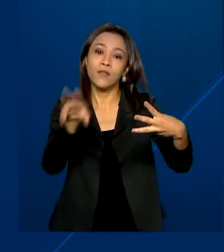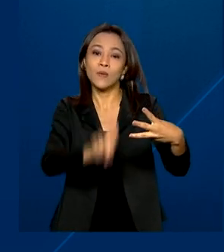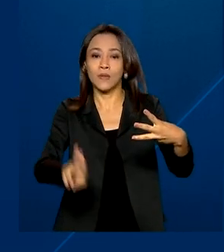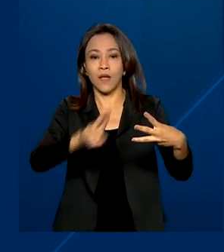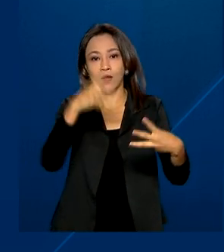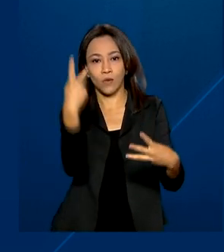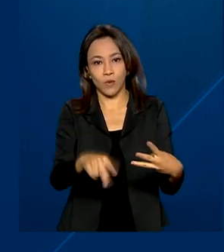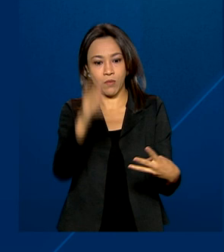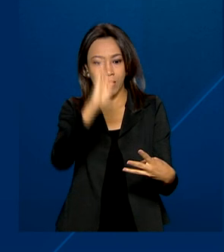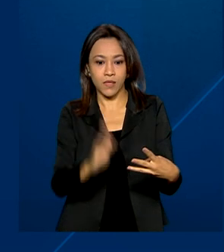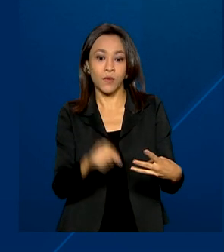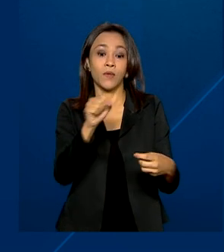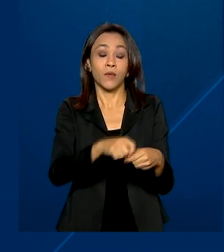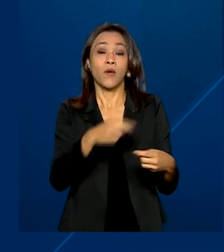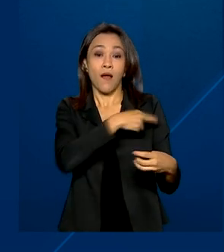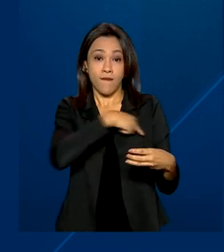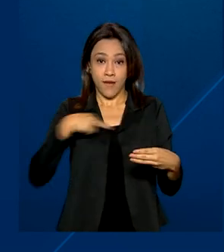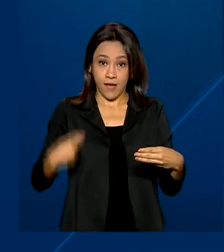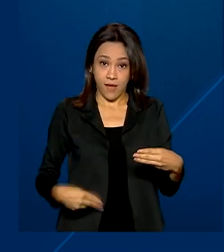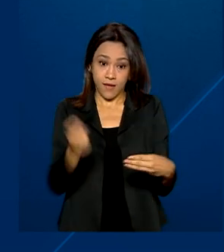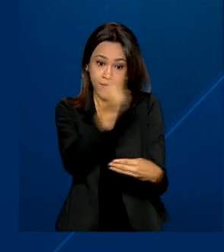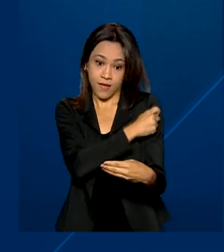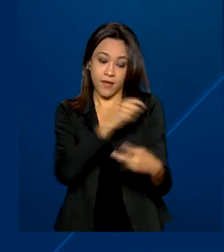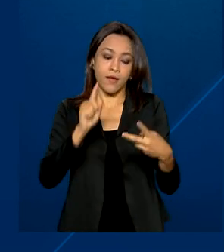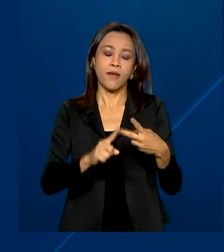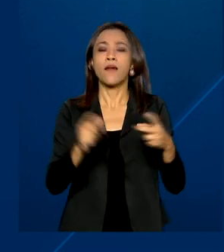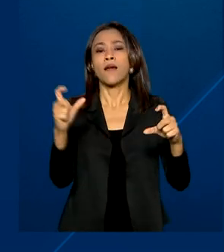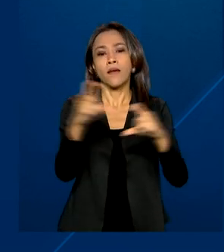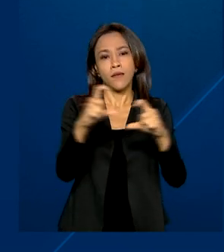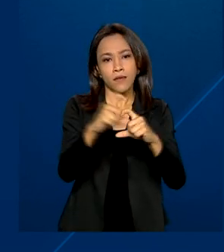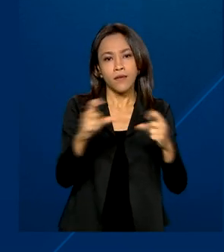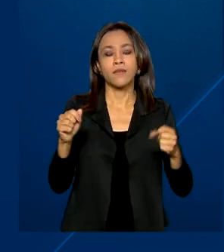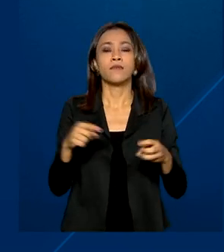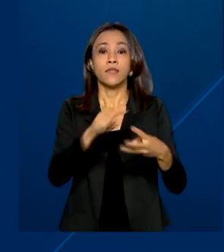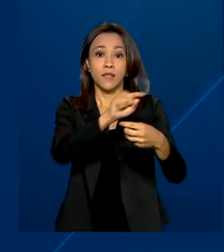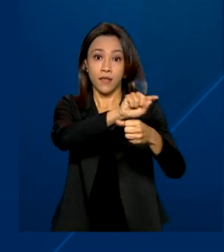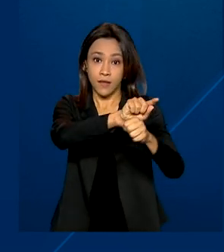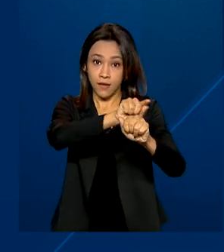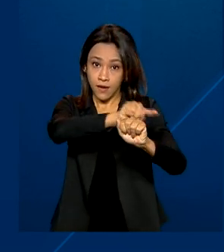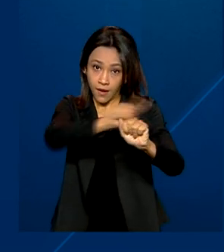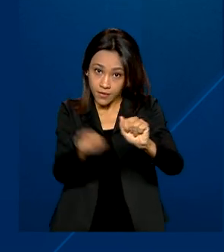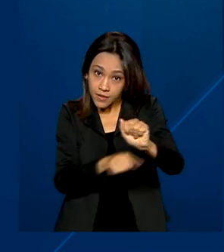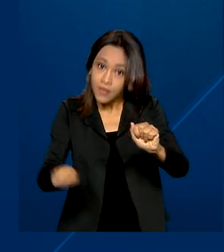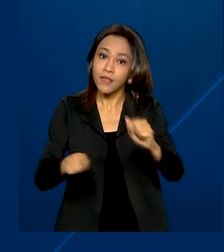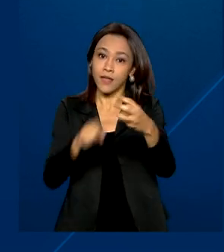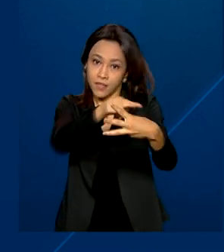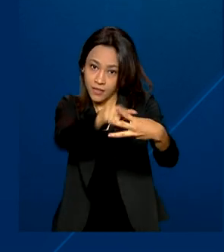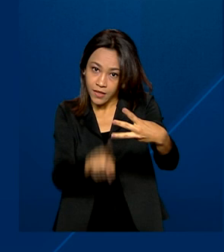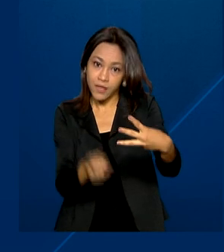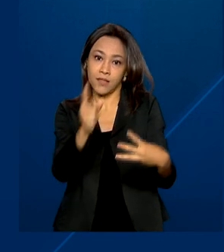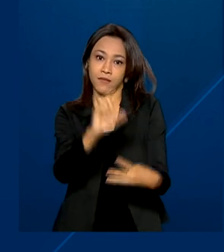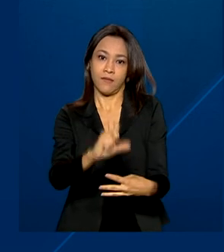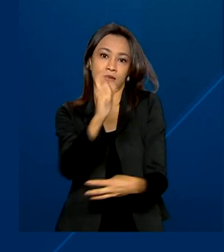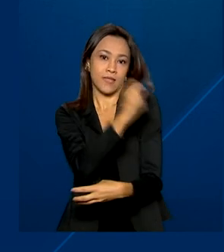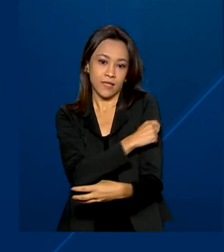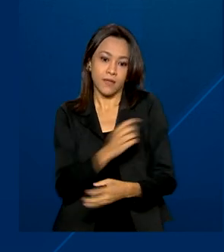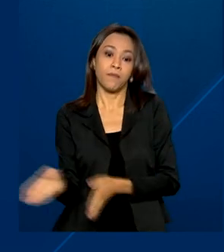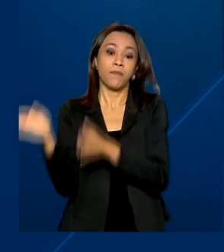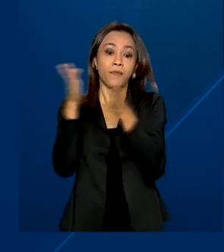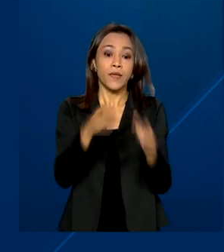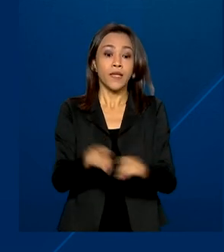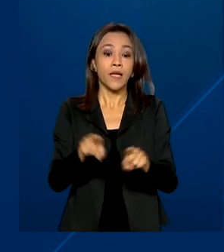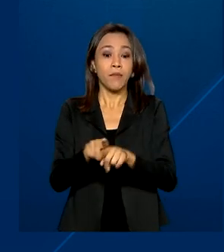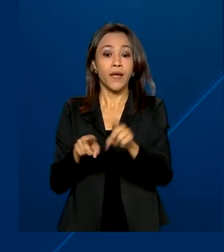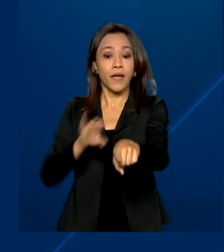Brasil. Coronavac, AstraZeneca e Pfizer. Nas próximas semanas, a Janssen também chega ao país